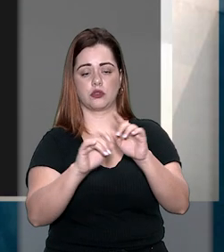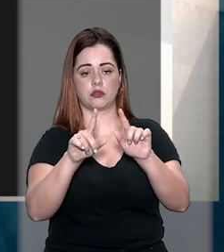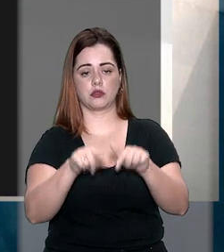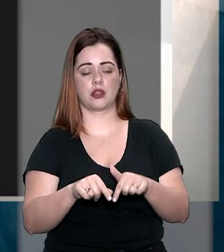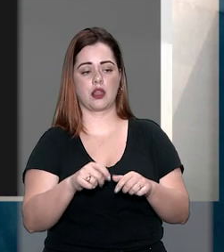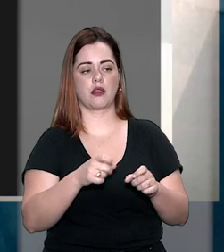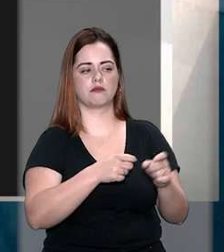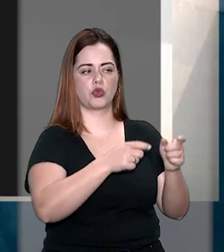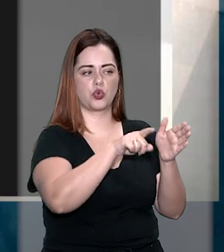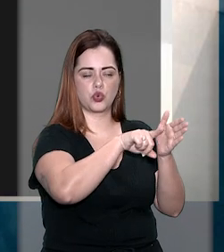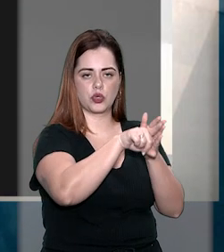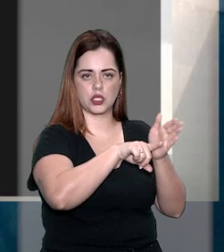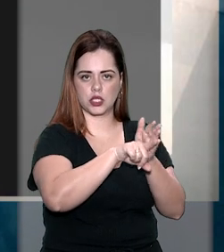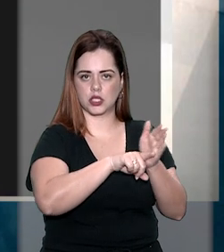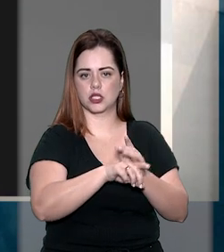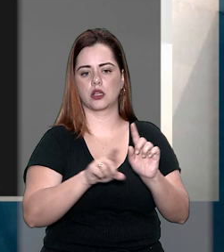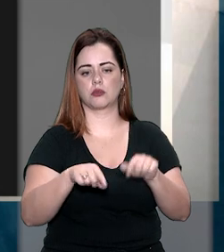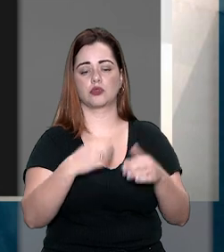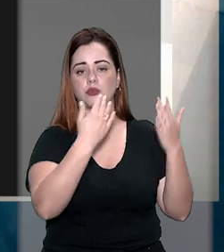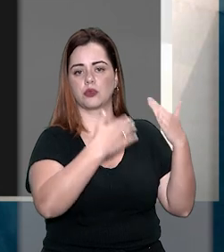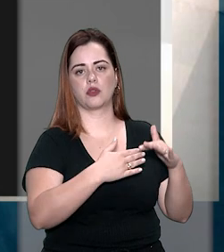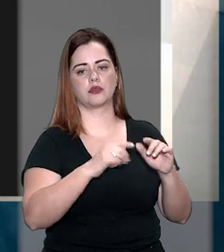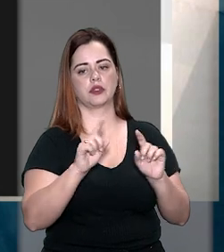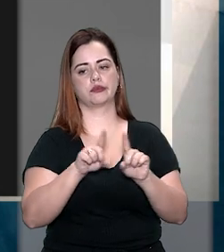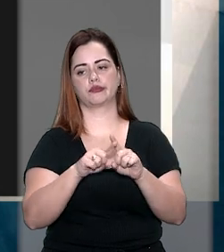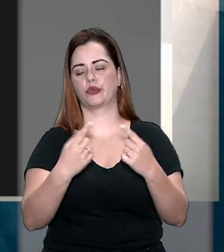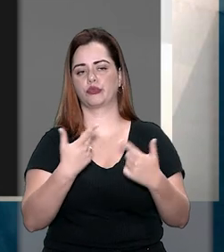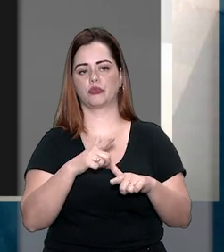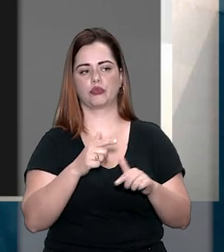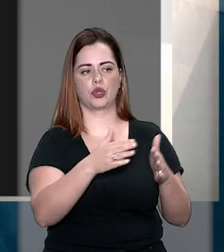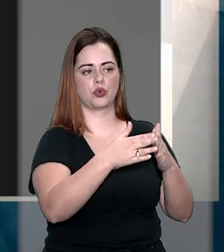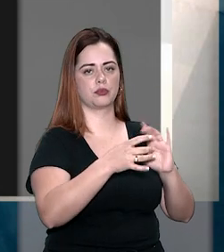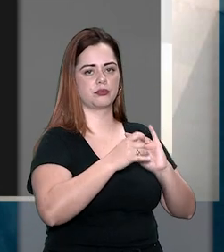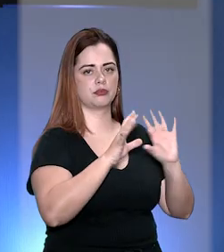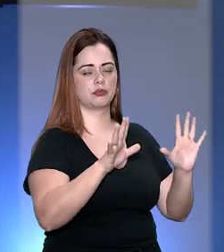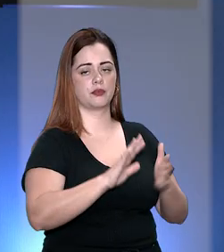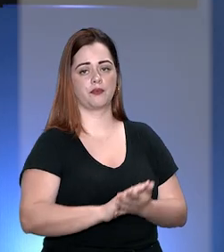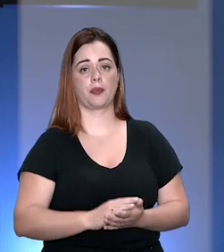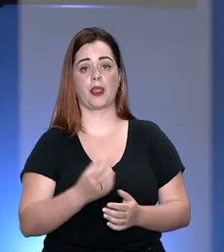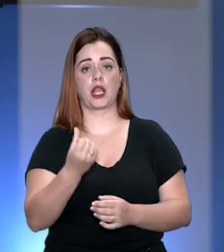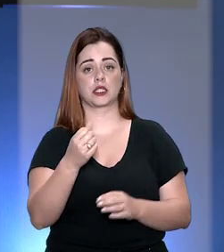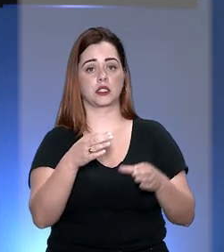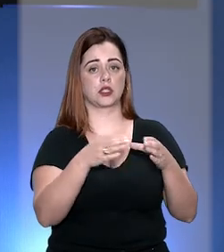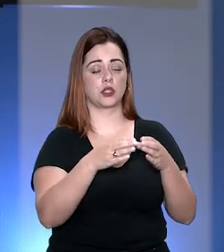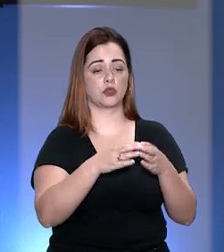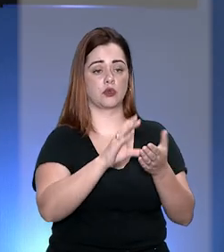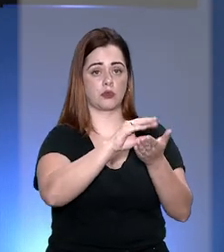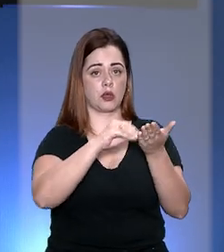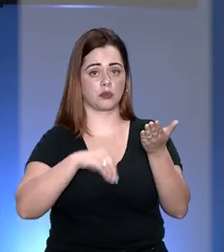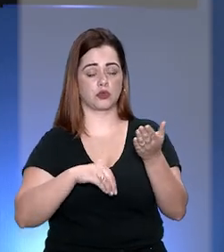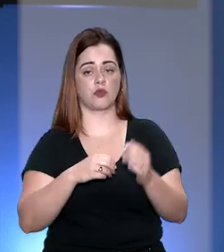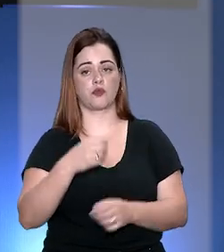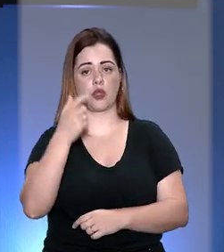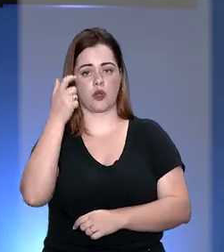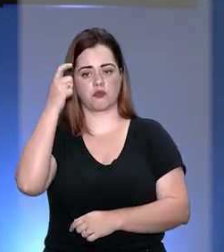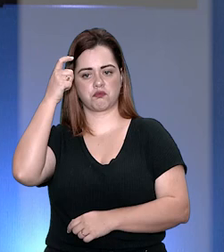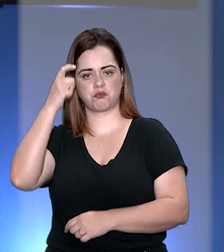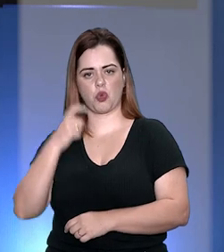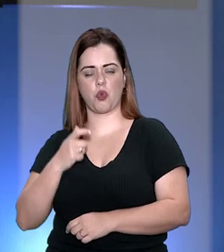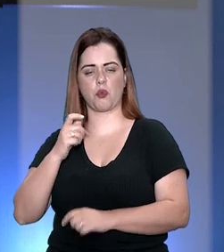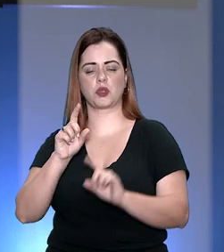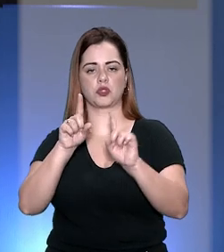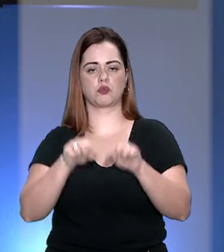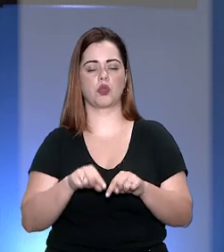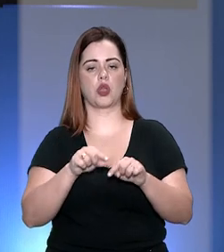demandaria reexame de provas, o que é incompatível com o habeas corpus. A sexta turma absolveu um homem que teve a